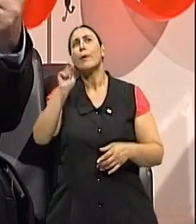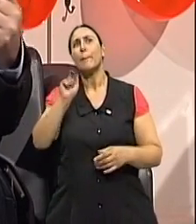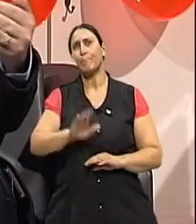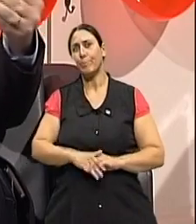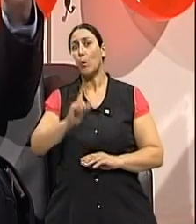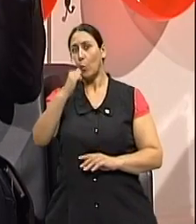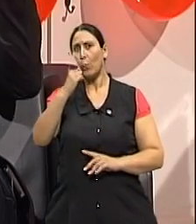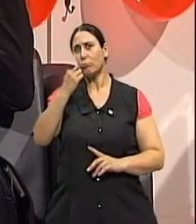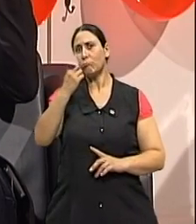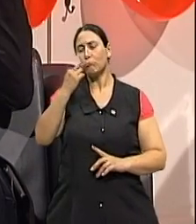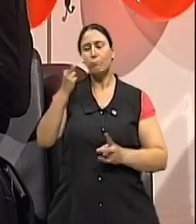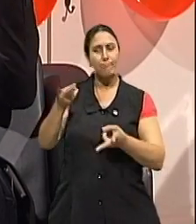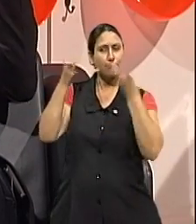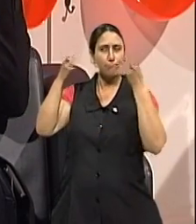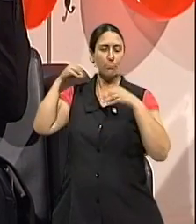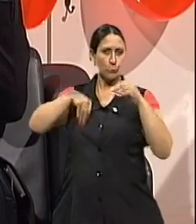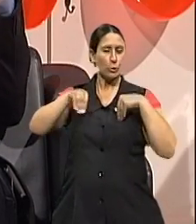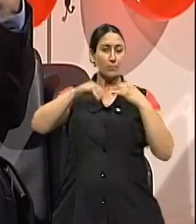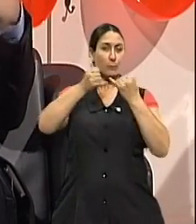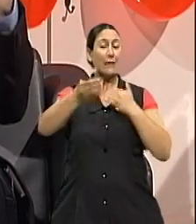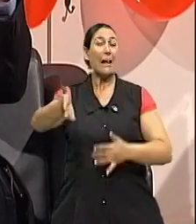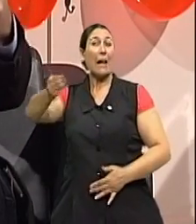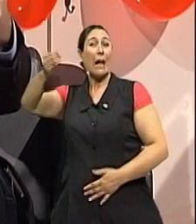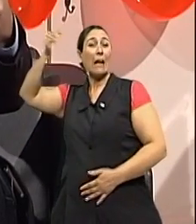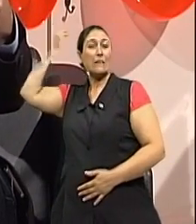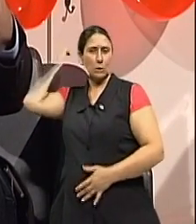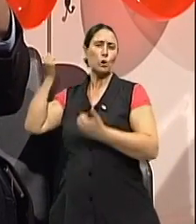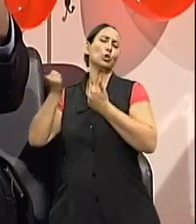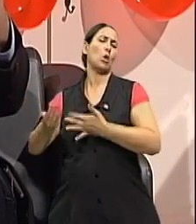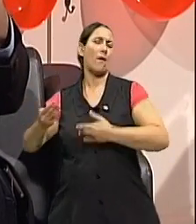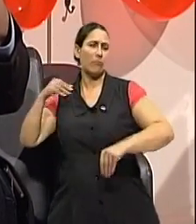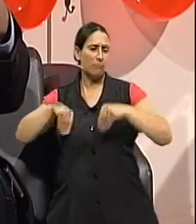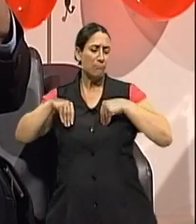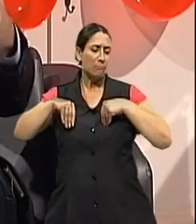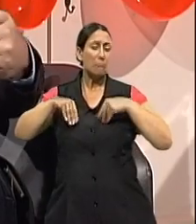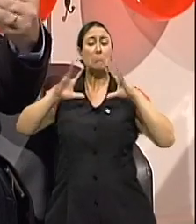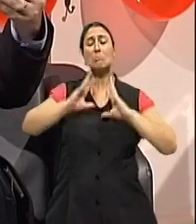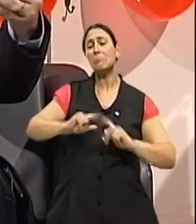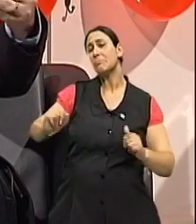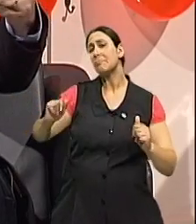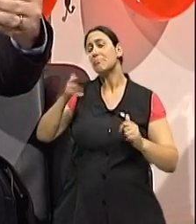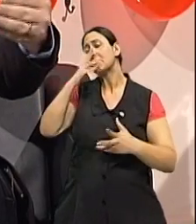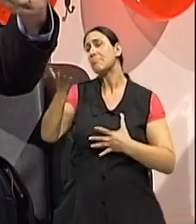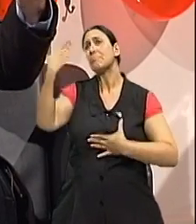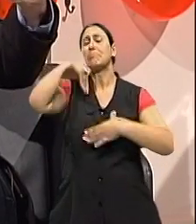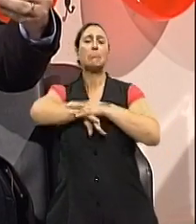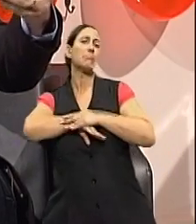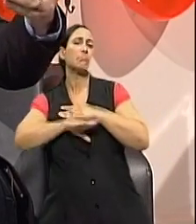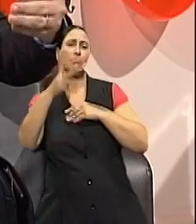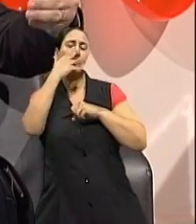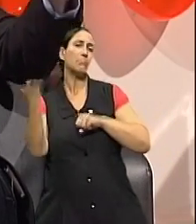depressivo, lá atrás, não tratado, pode ser um fator de risco para um novo episódio. Um episódio